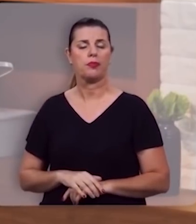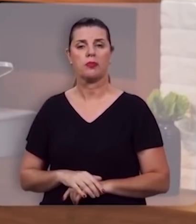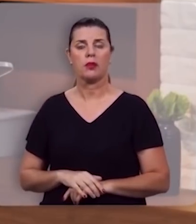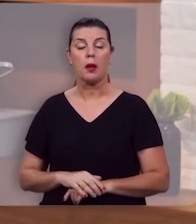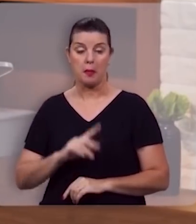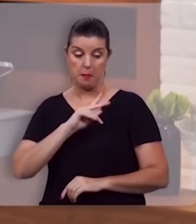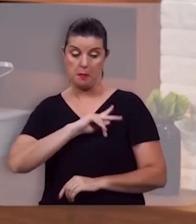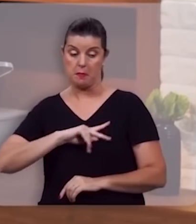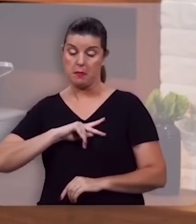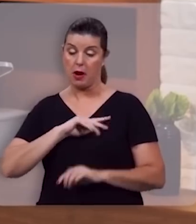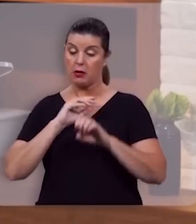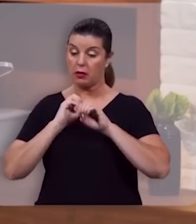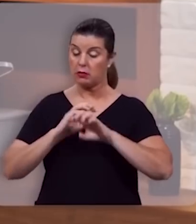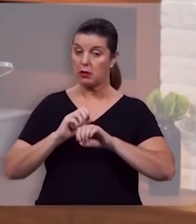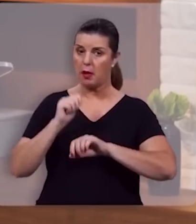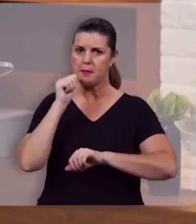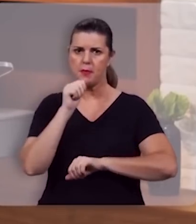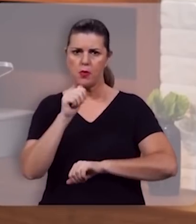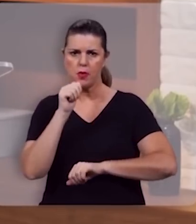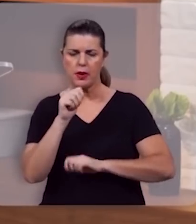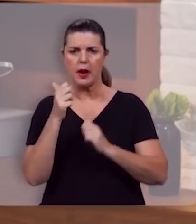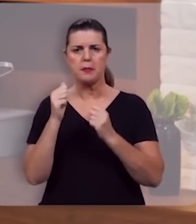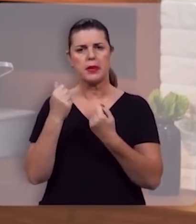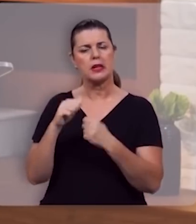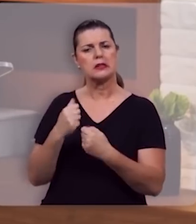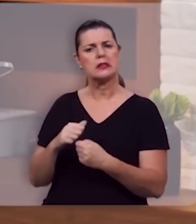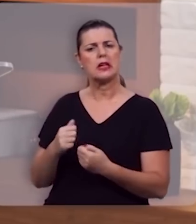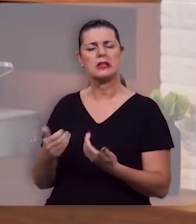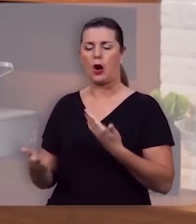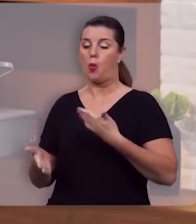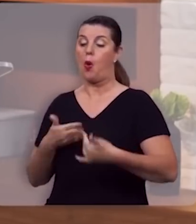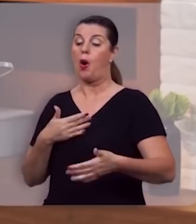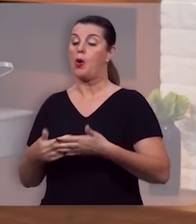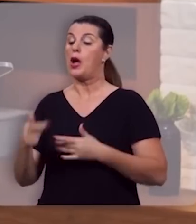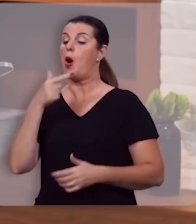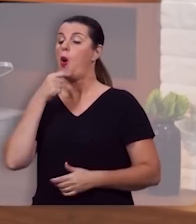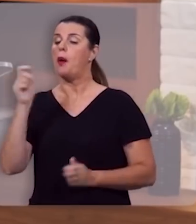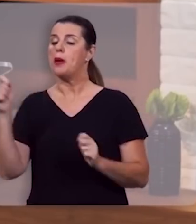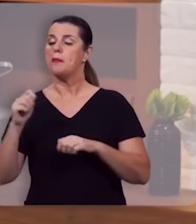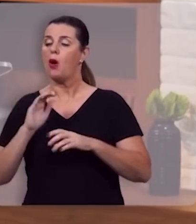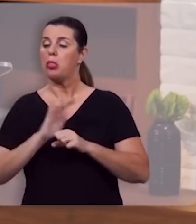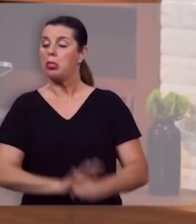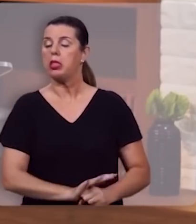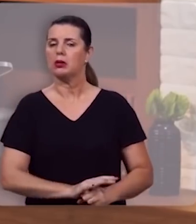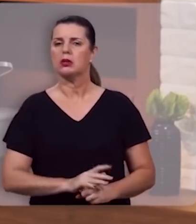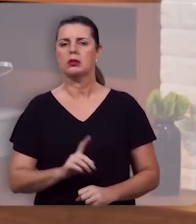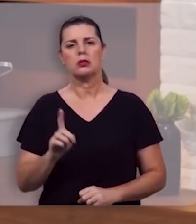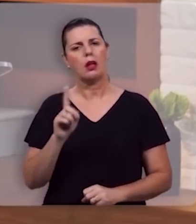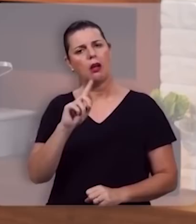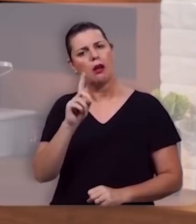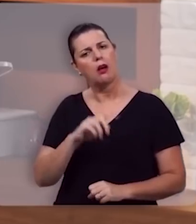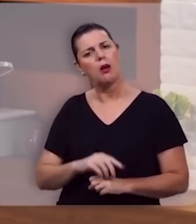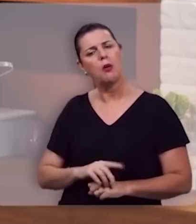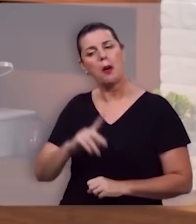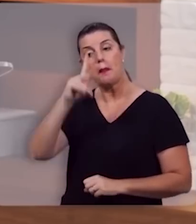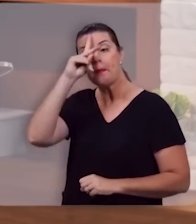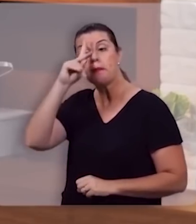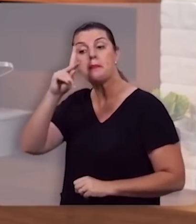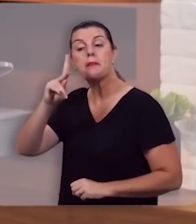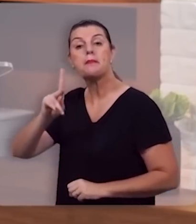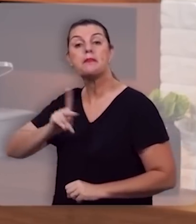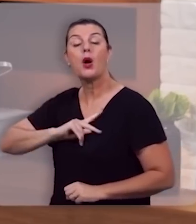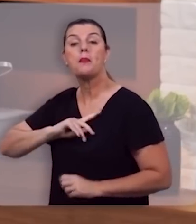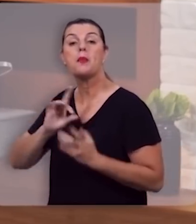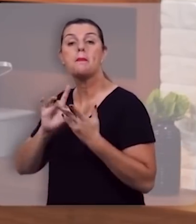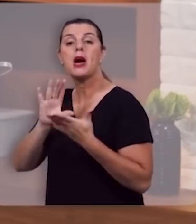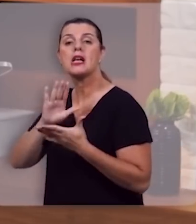paulo não está ensinando que a mulher deve ser sujeita a qualquer qualquer homem não ao seu próprio marido não há questão